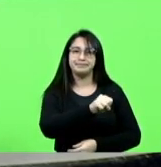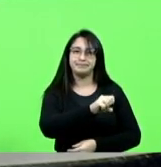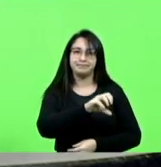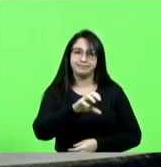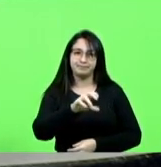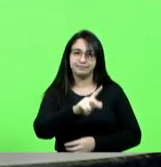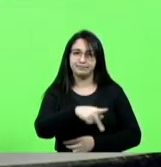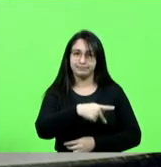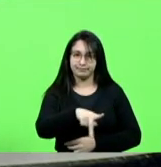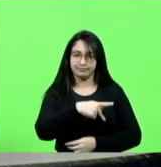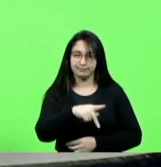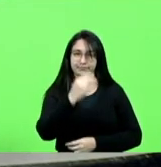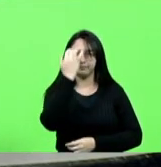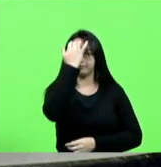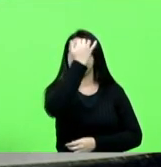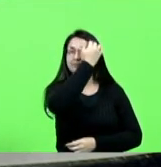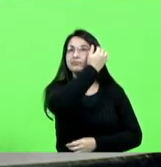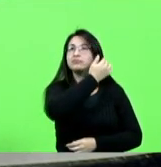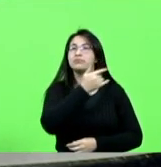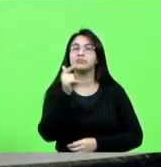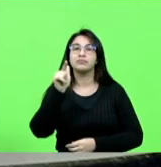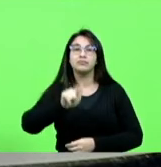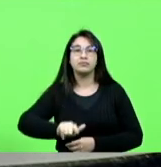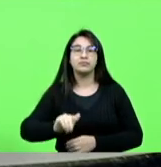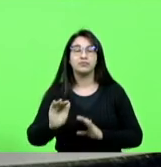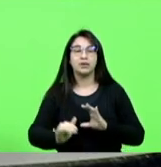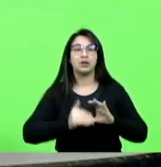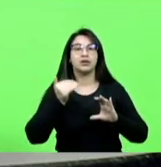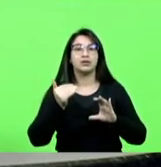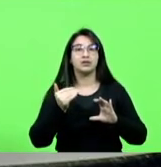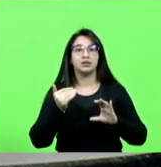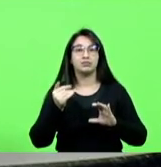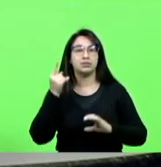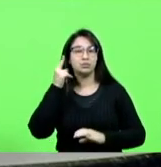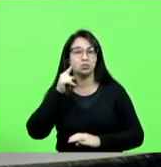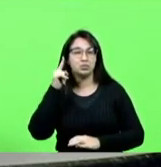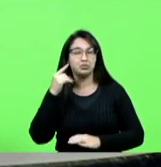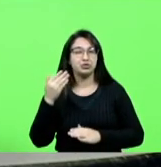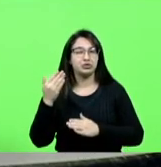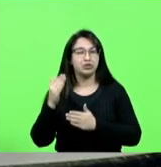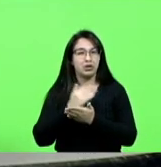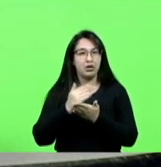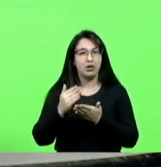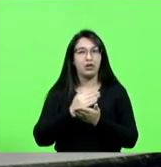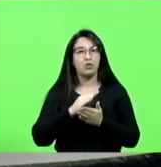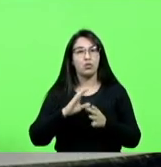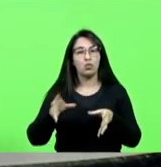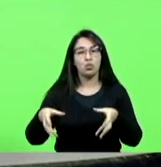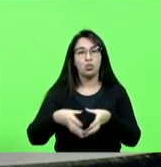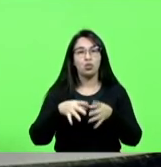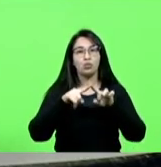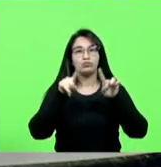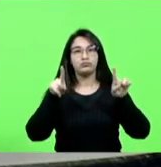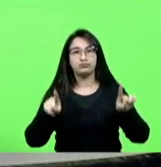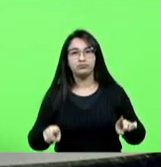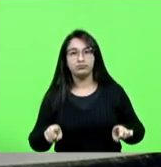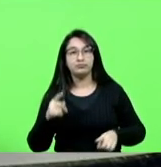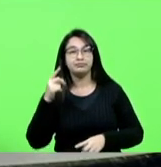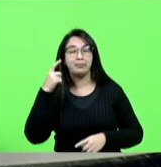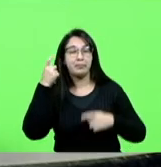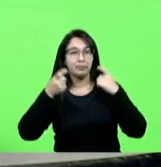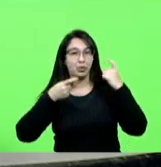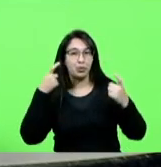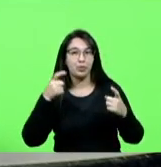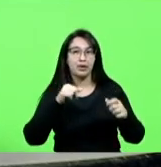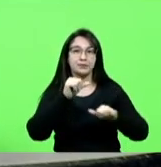forma, senhor presidente, nós recebemos também por esses dias delegações de servidores que vêm preocupados com a reforma da Previdência.